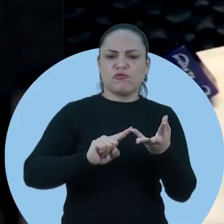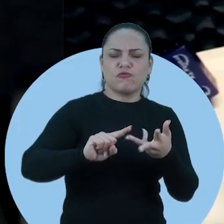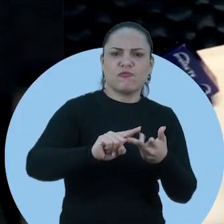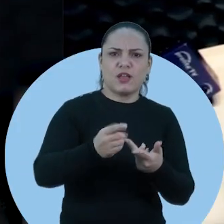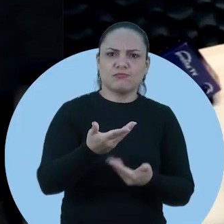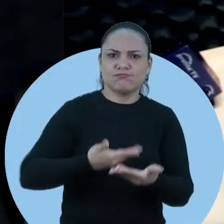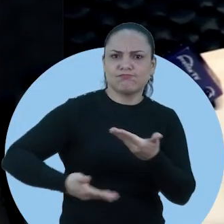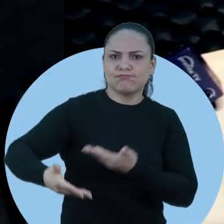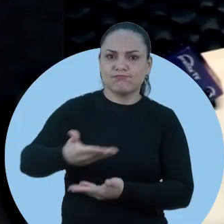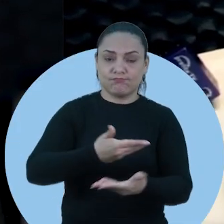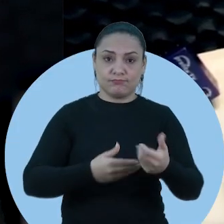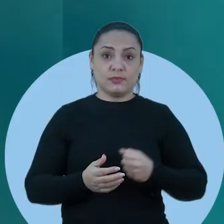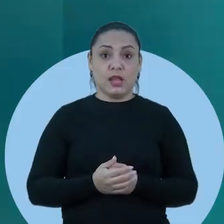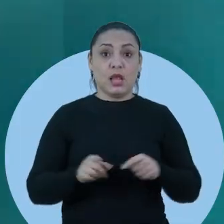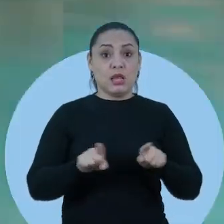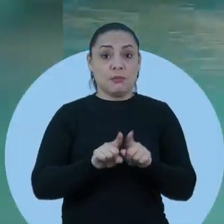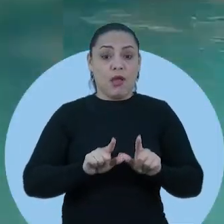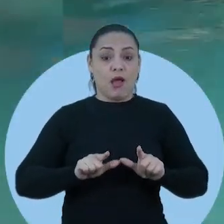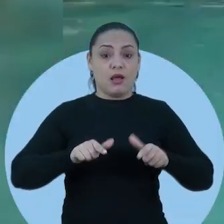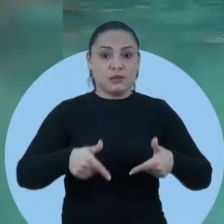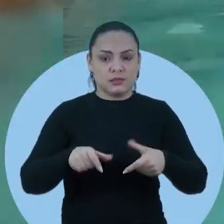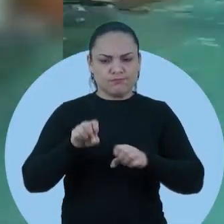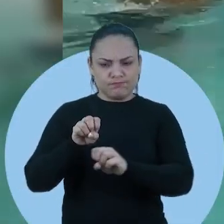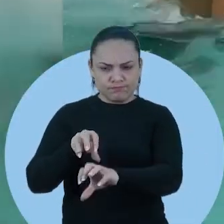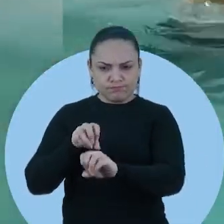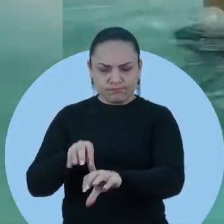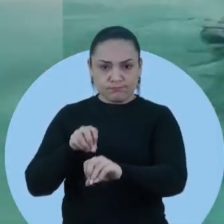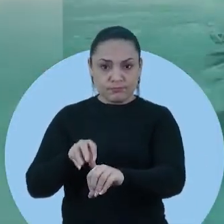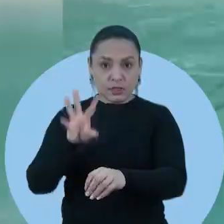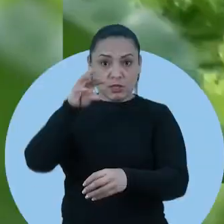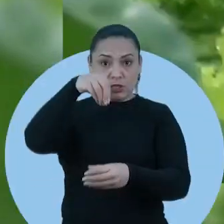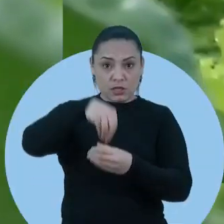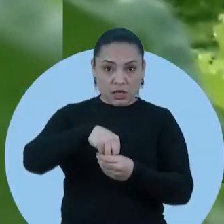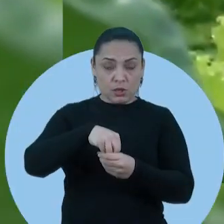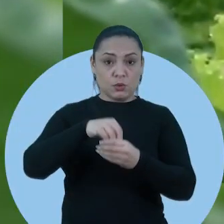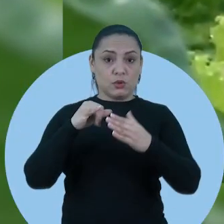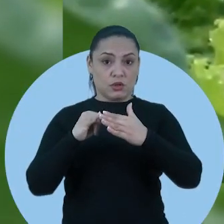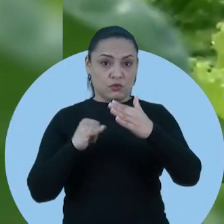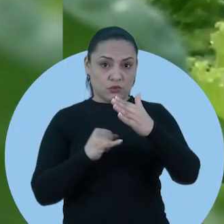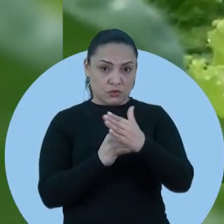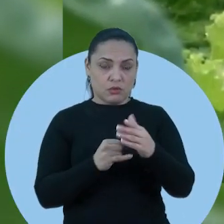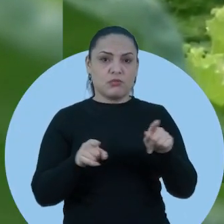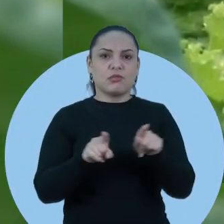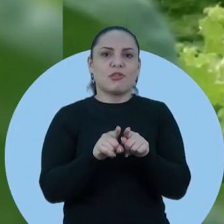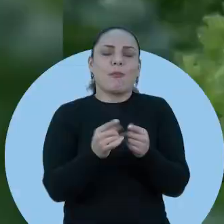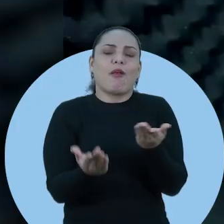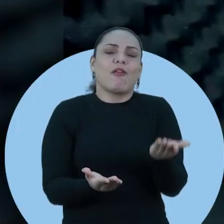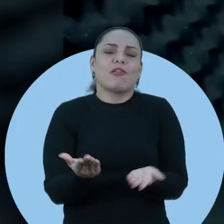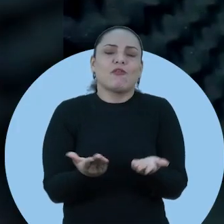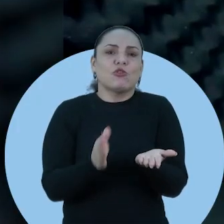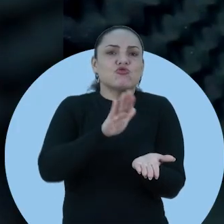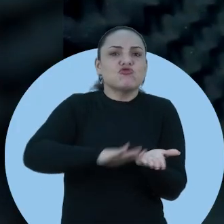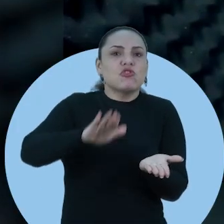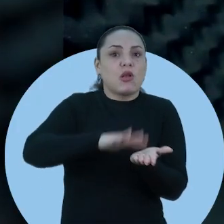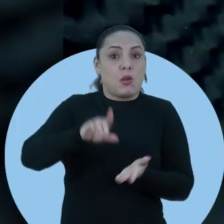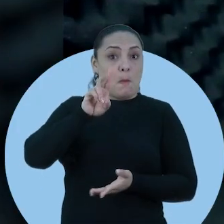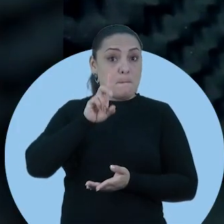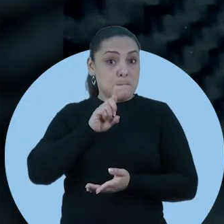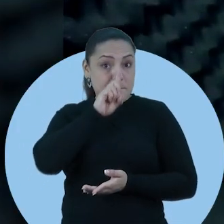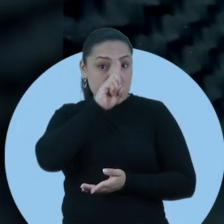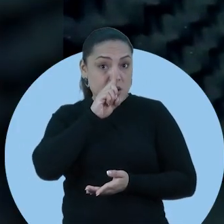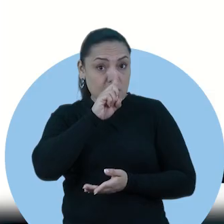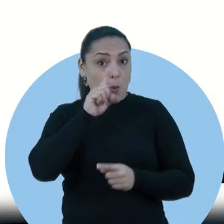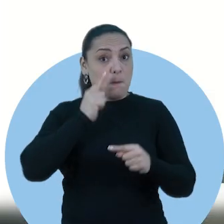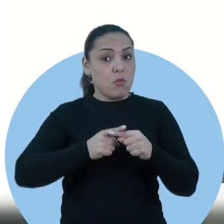diversos envolvidos em tratamento, as ações educativas, os mecanismos internos de supervisão e de mitigação de riscos relacionados ao